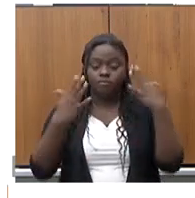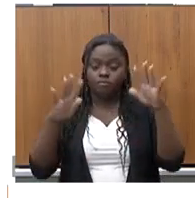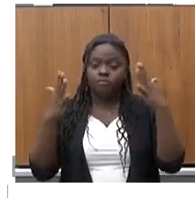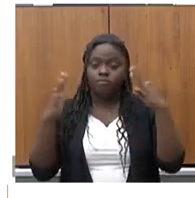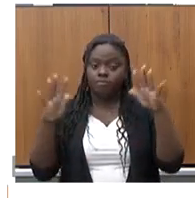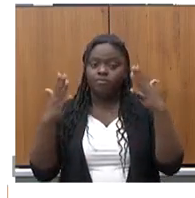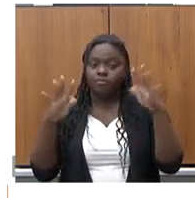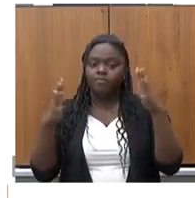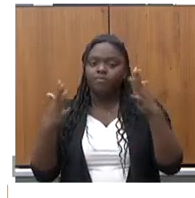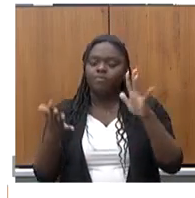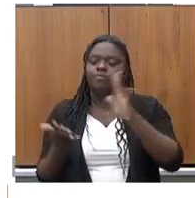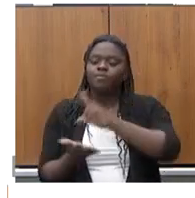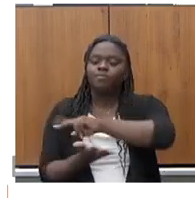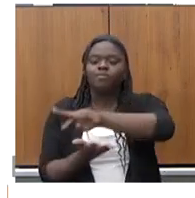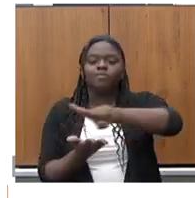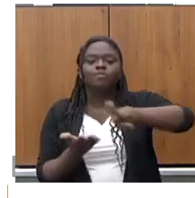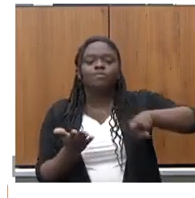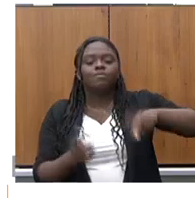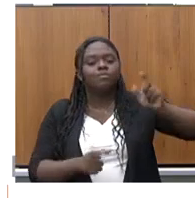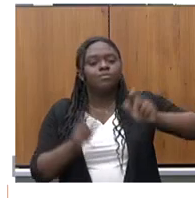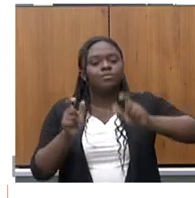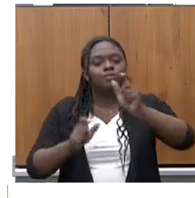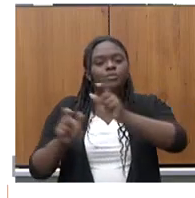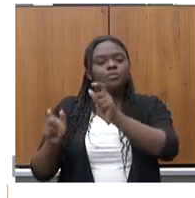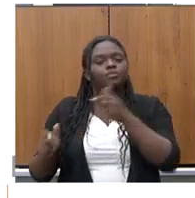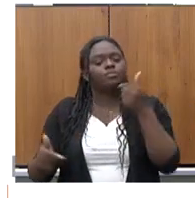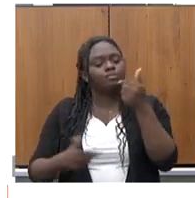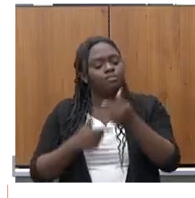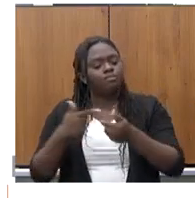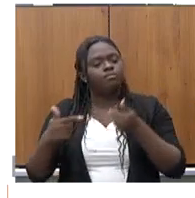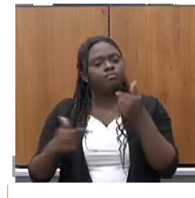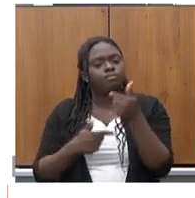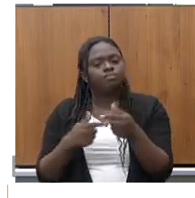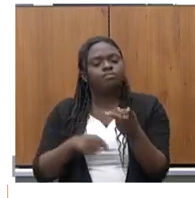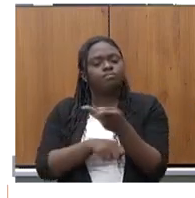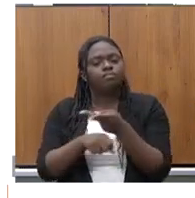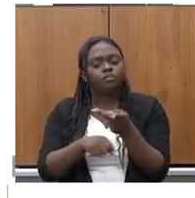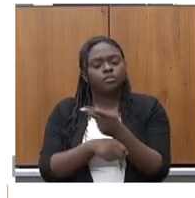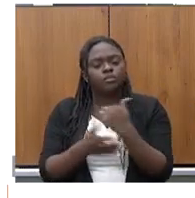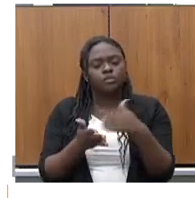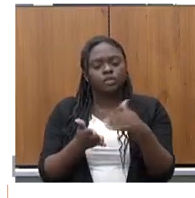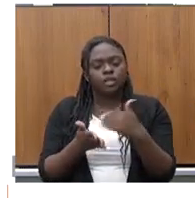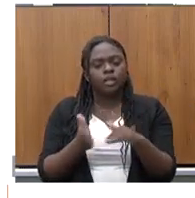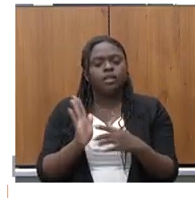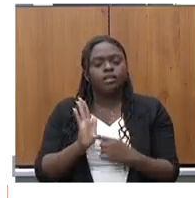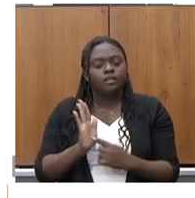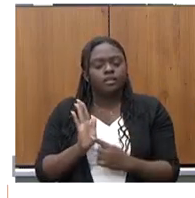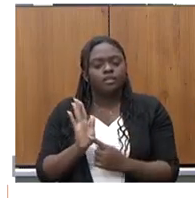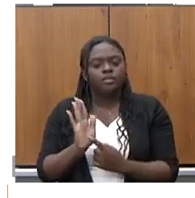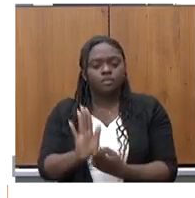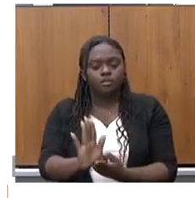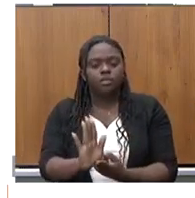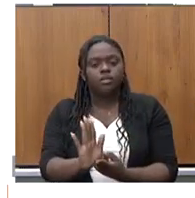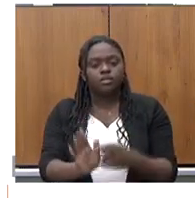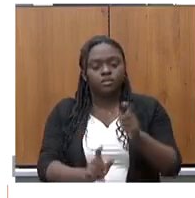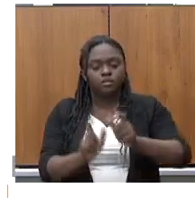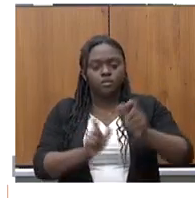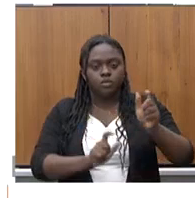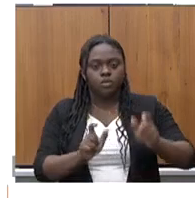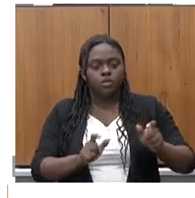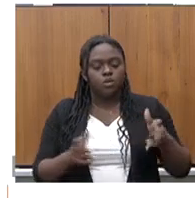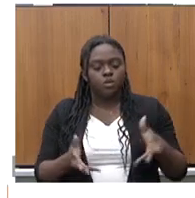parlamentares que são ativos, que procuram secretaria, que levam investidores,